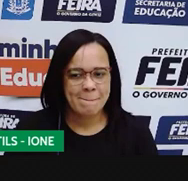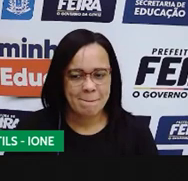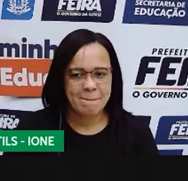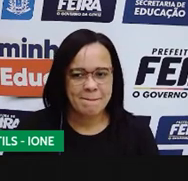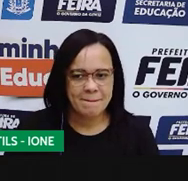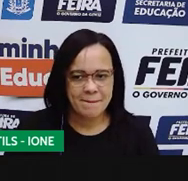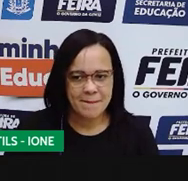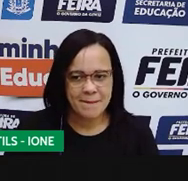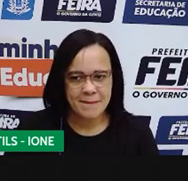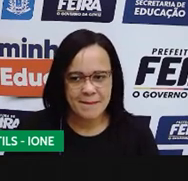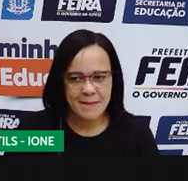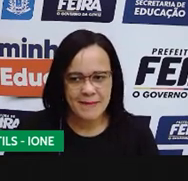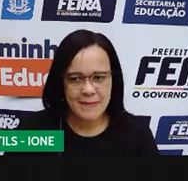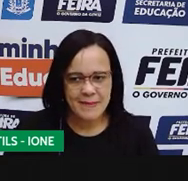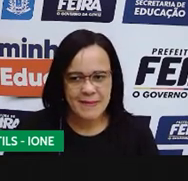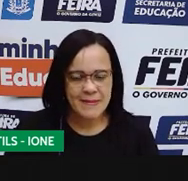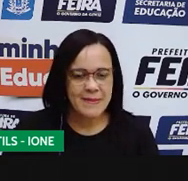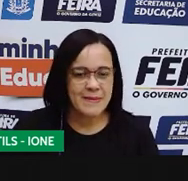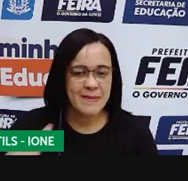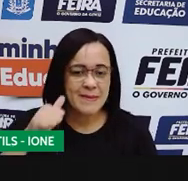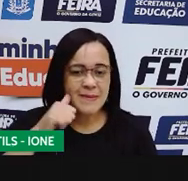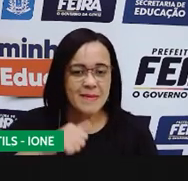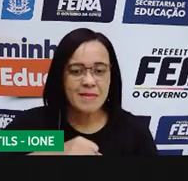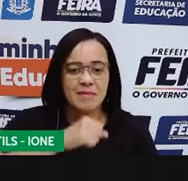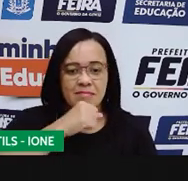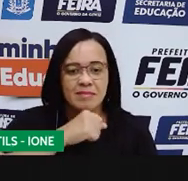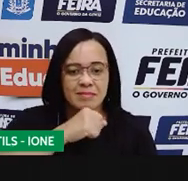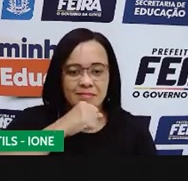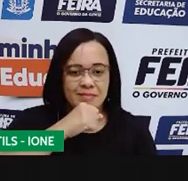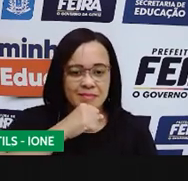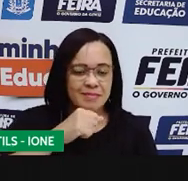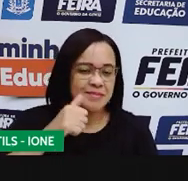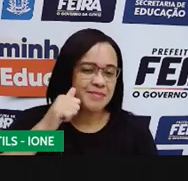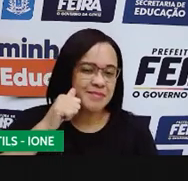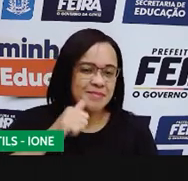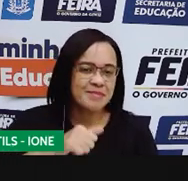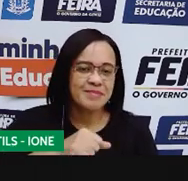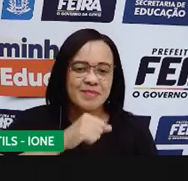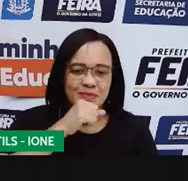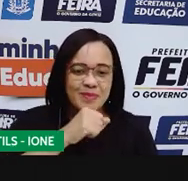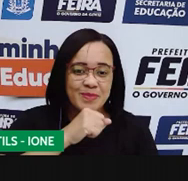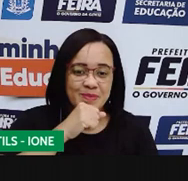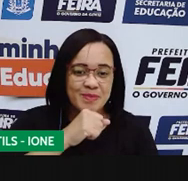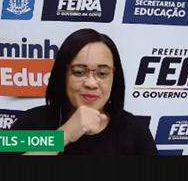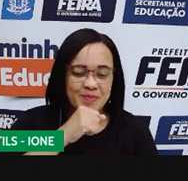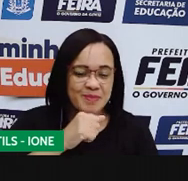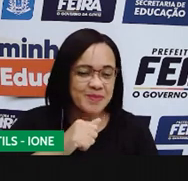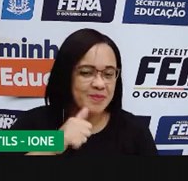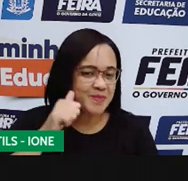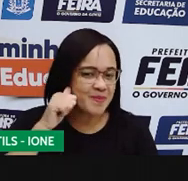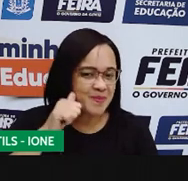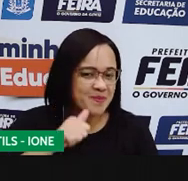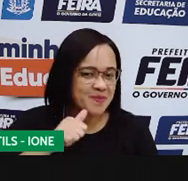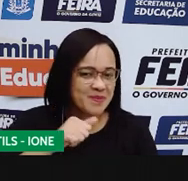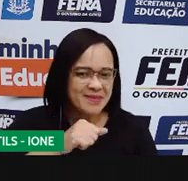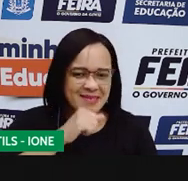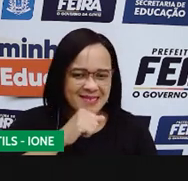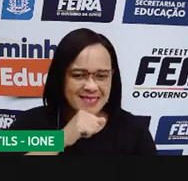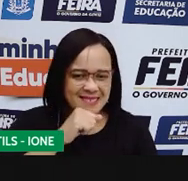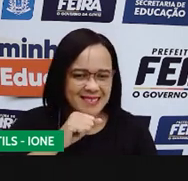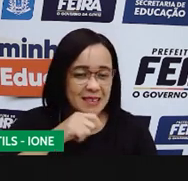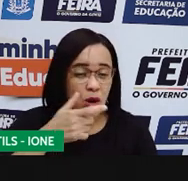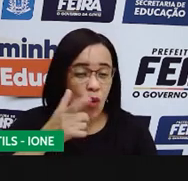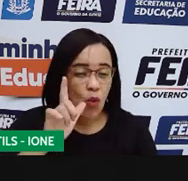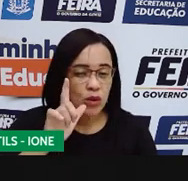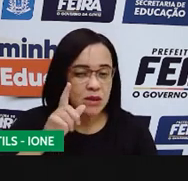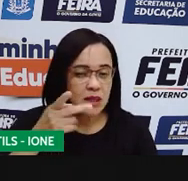Olha, a gente já tem aqui um membro familiar, que é a avó. Agora, vamos ver onde é que está a